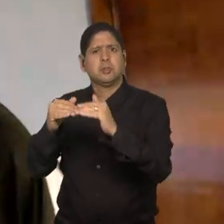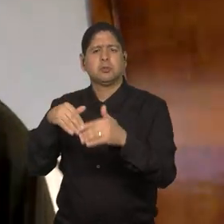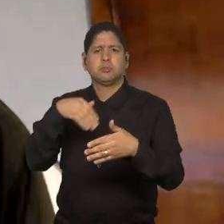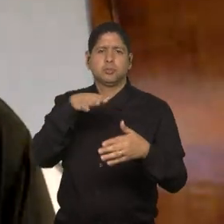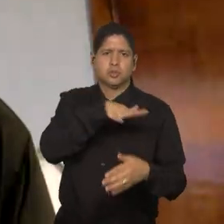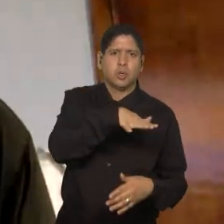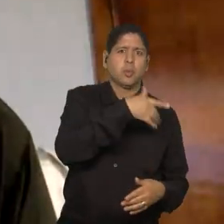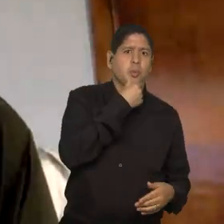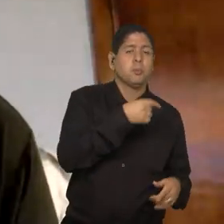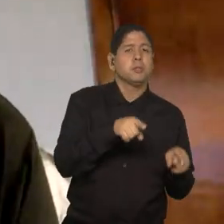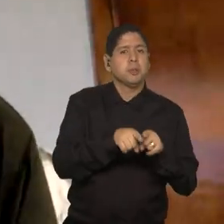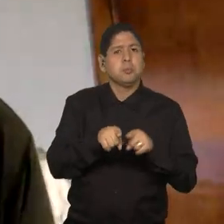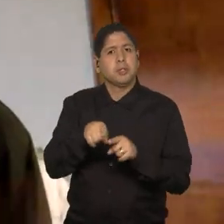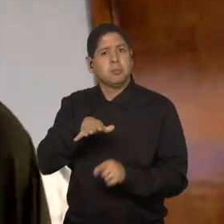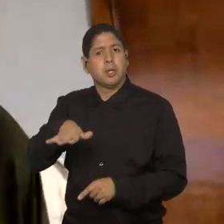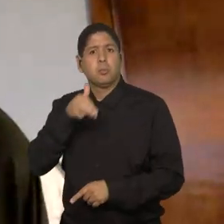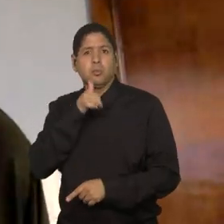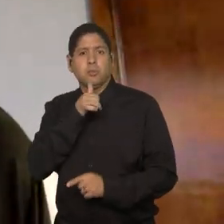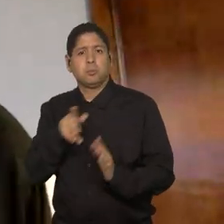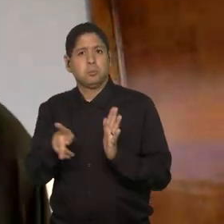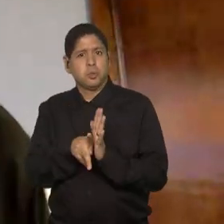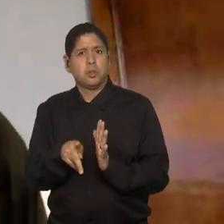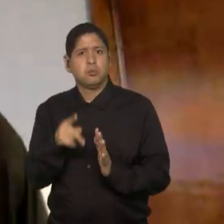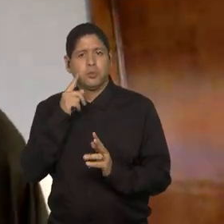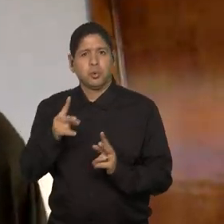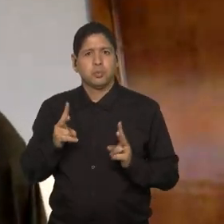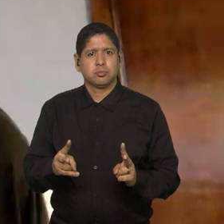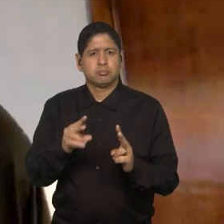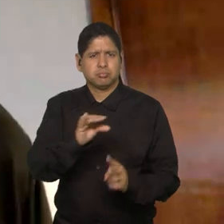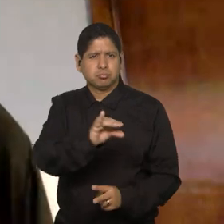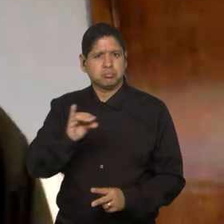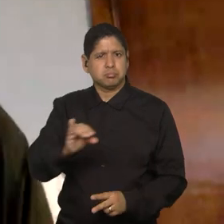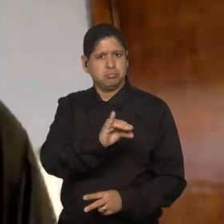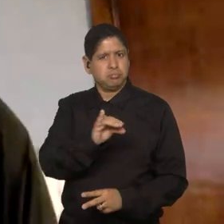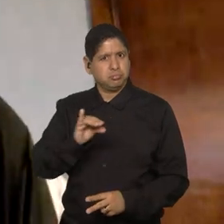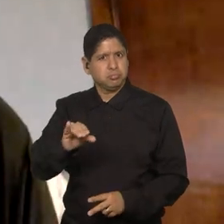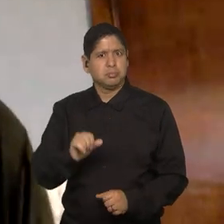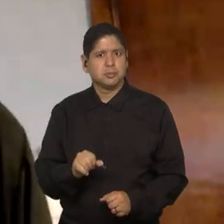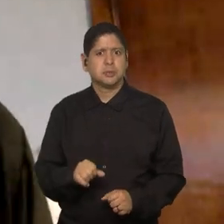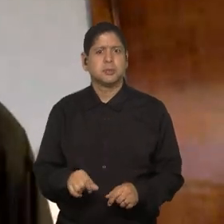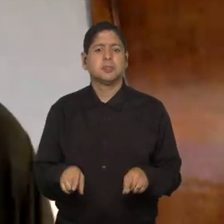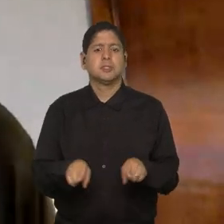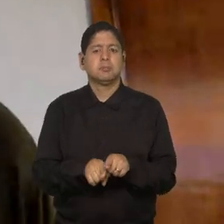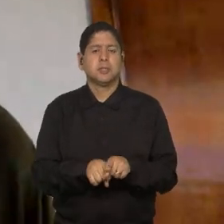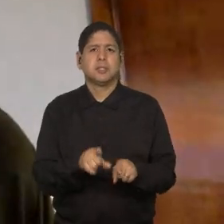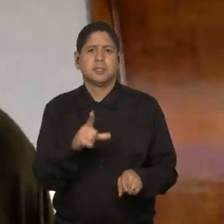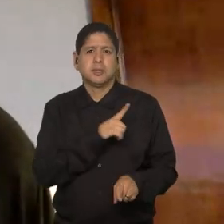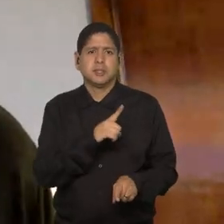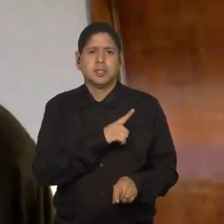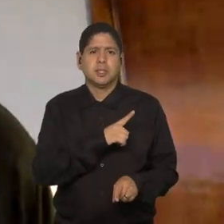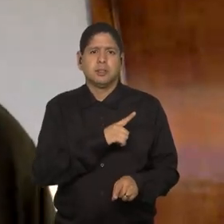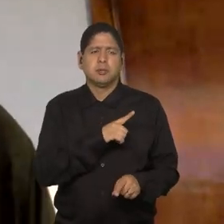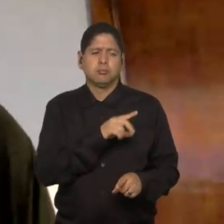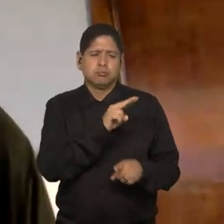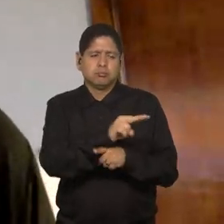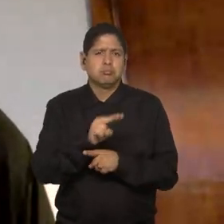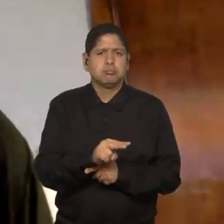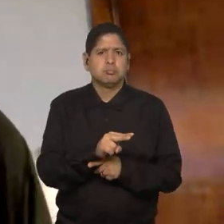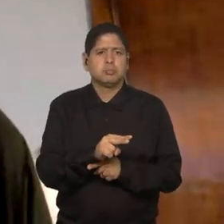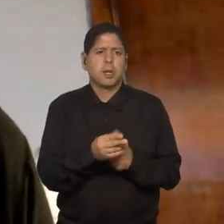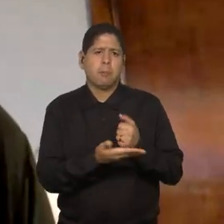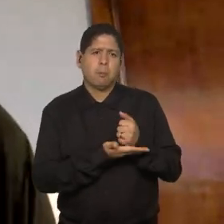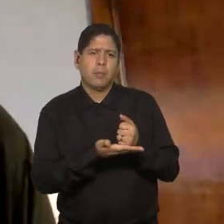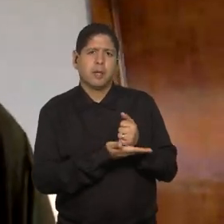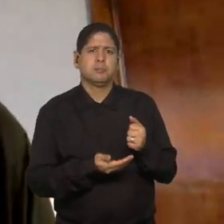de uma continuidade de investimento, de ter um cuidado com a base, de